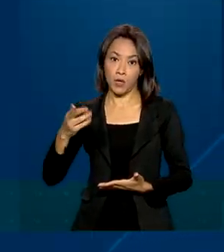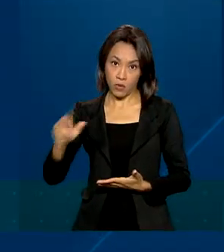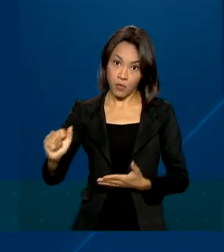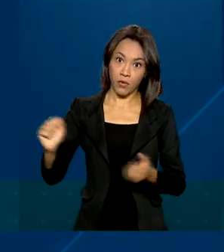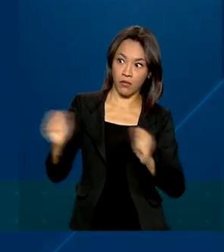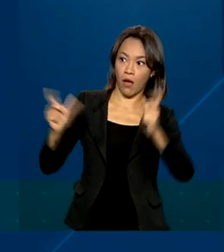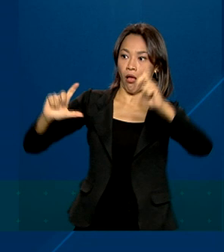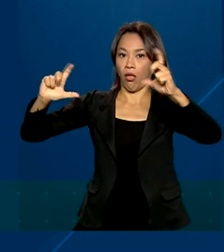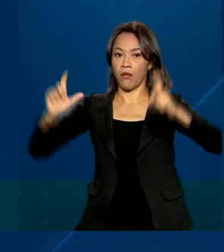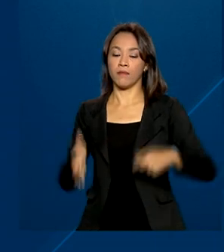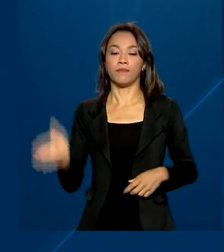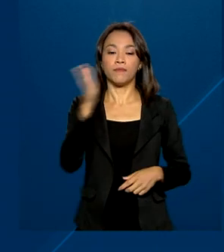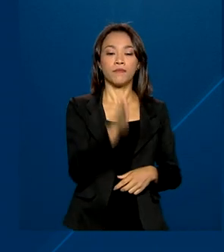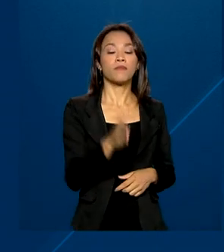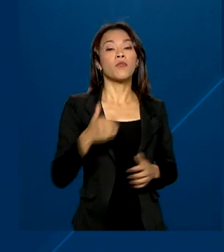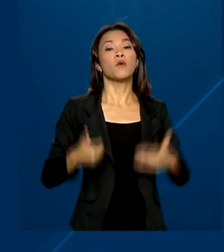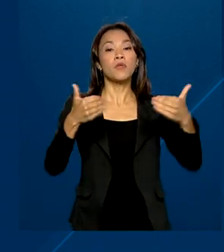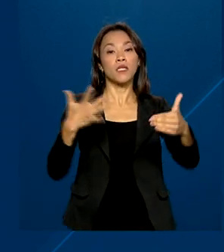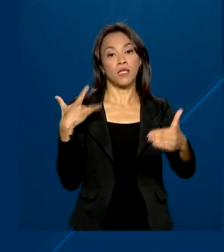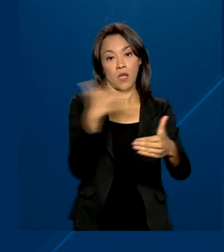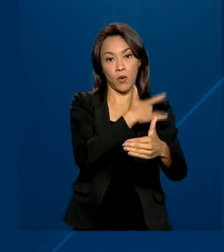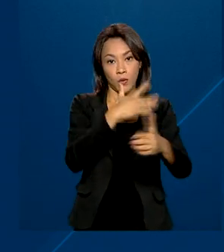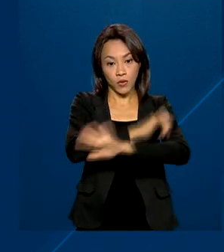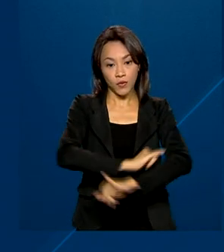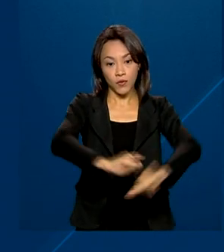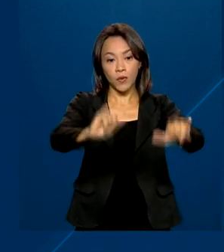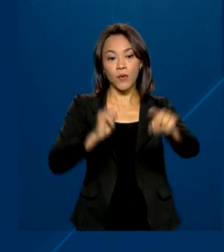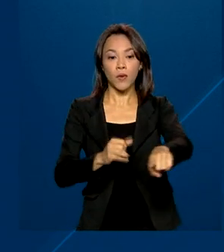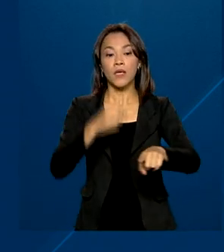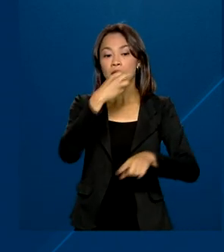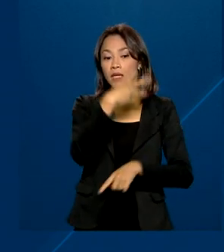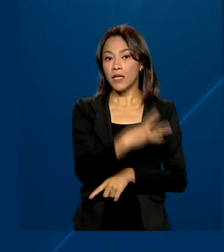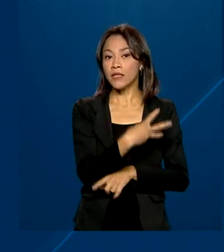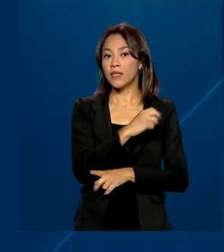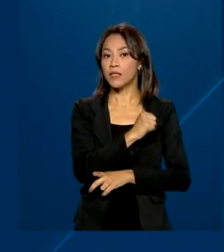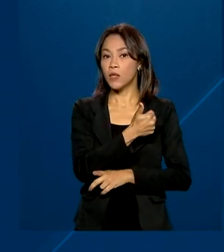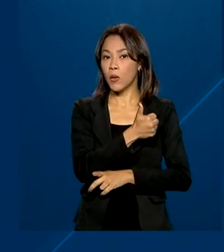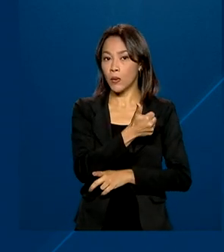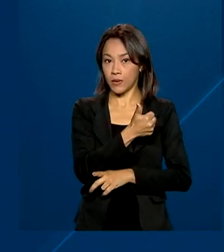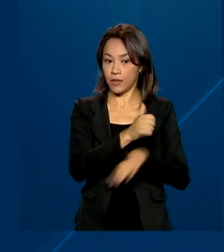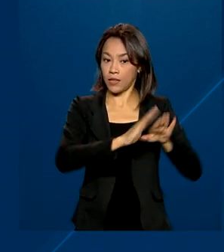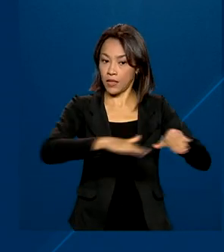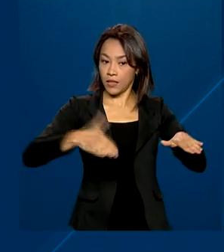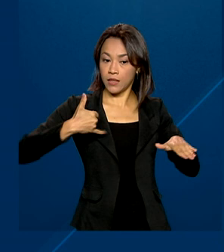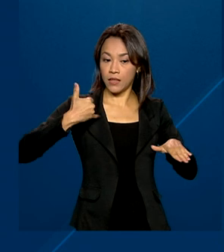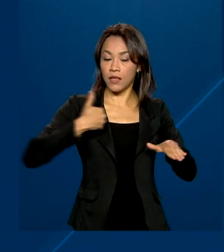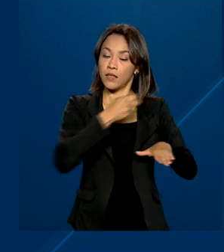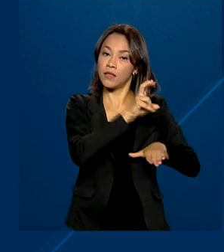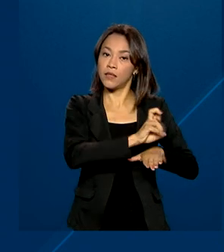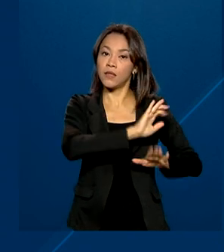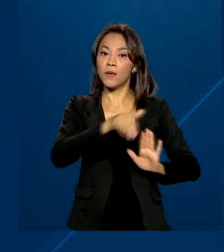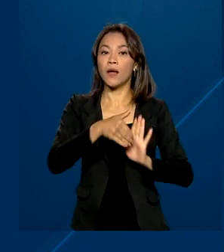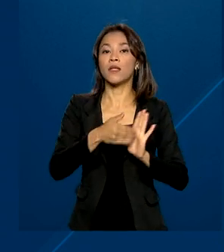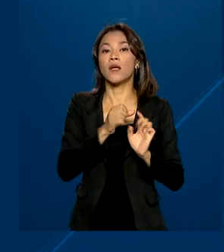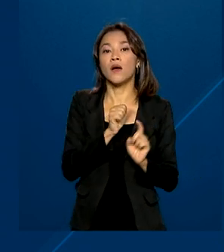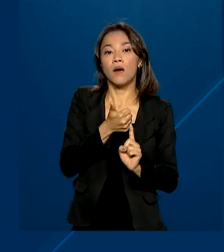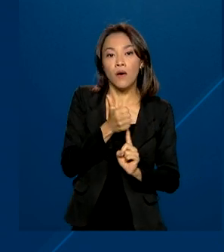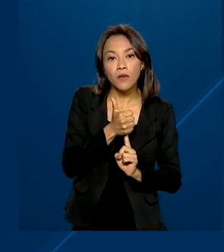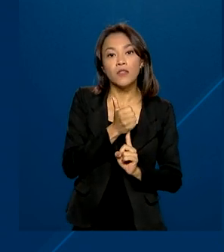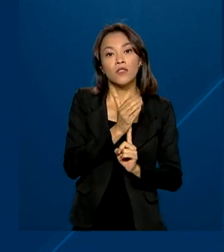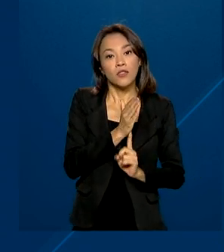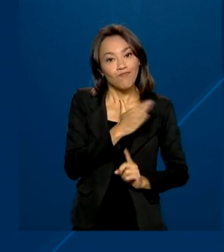Ministério da Saúde, desde o início da pandemia, 311 crianças com idade entre 5 e 11 anos